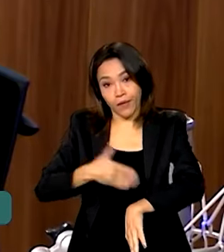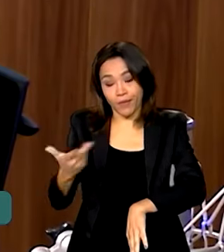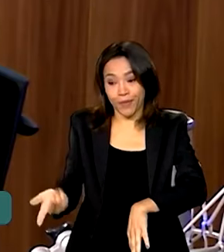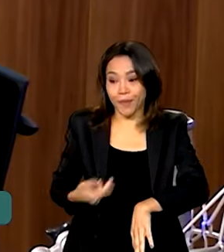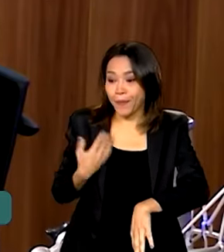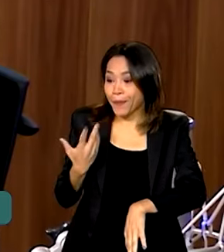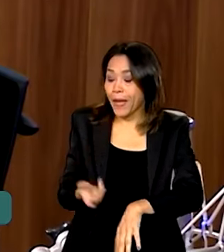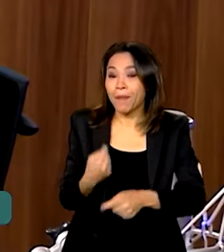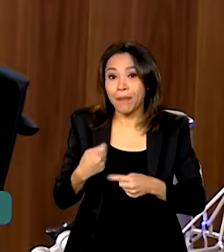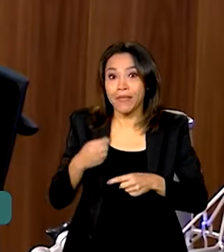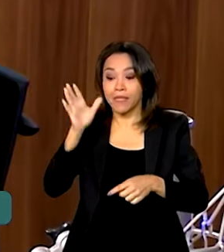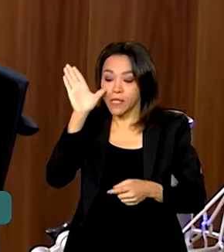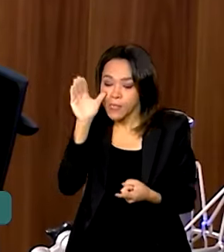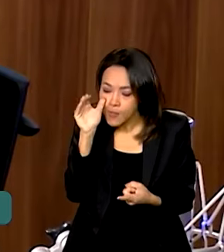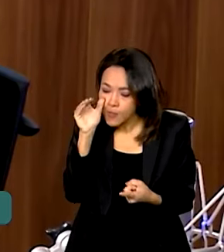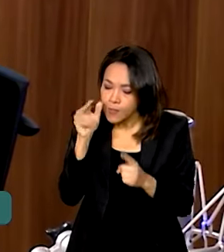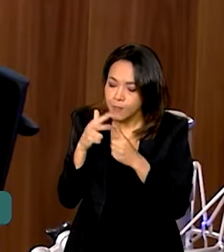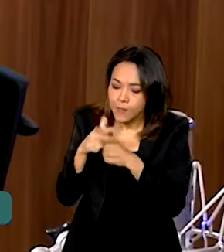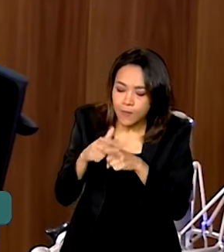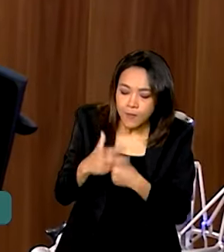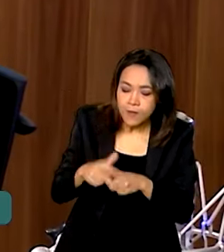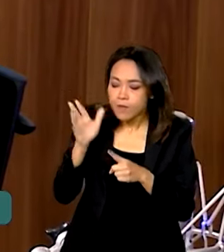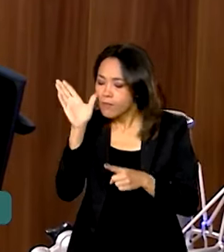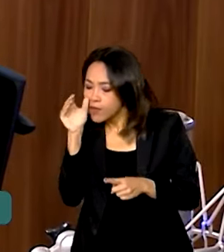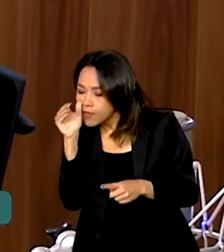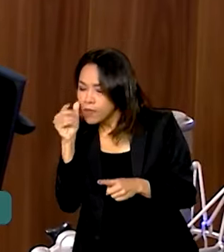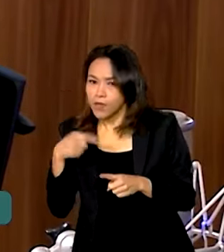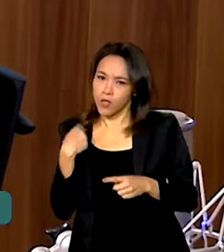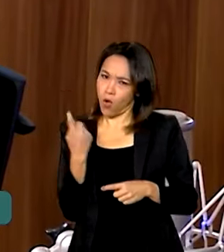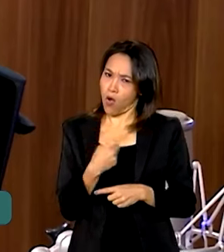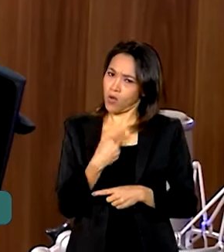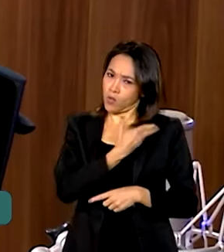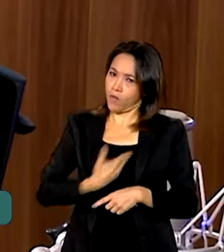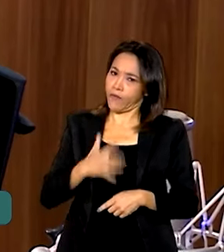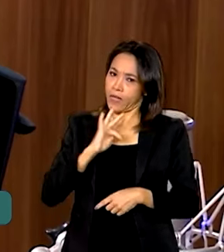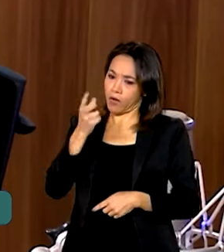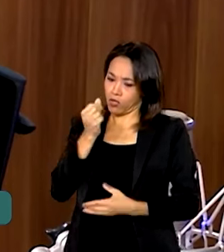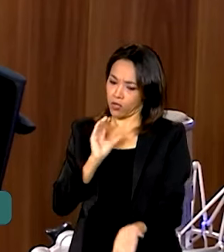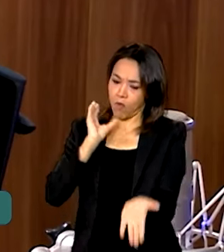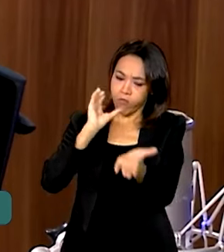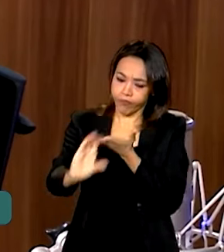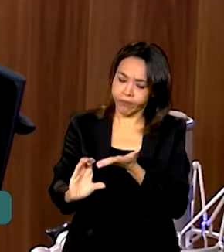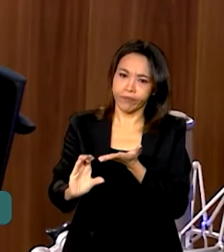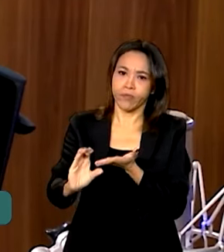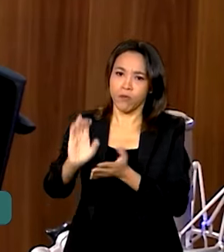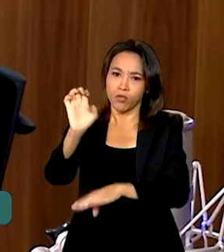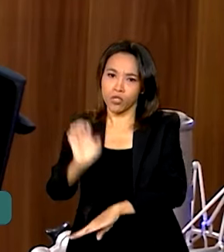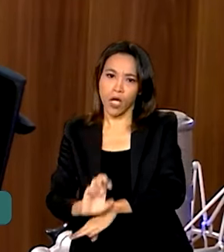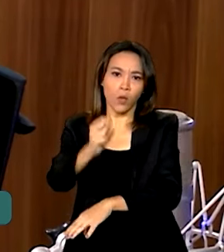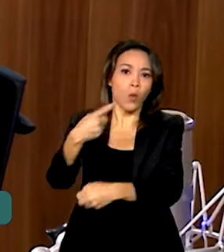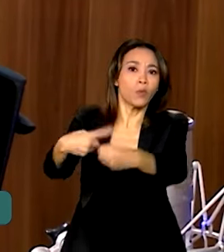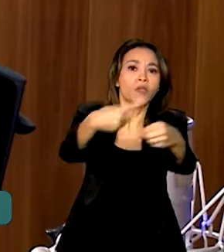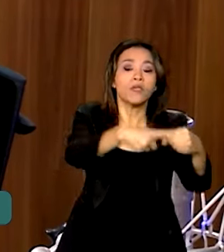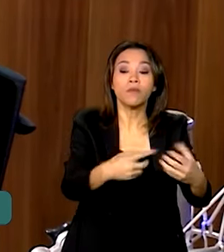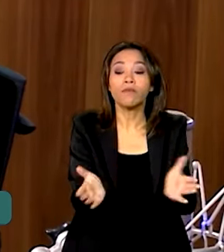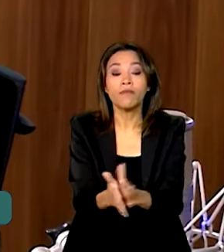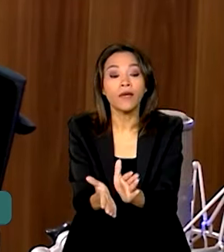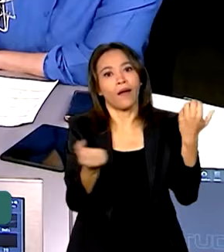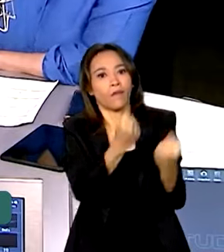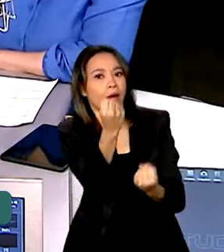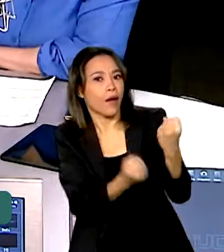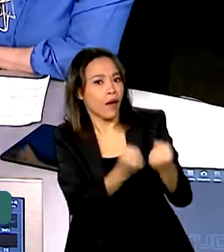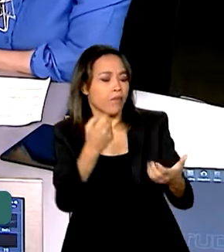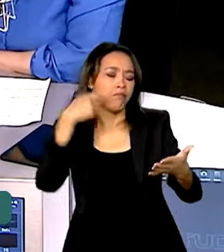aferição por parte do município. Nós não passamos dinheiro para nenhum município, nenhum Estado, sem que aquele município, aquele Estado, diga o que